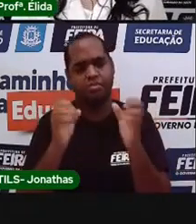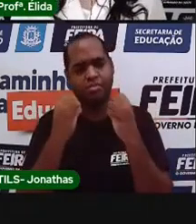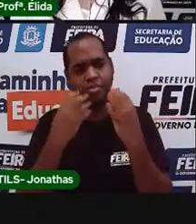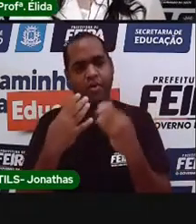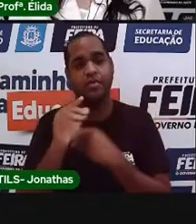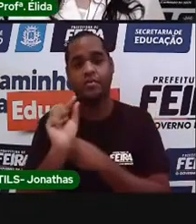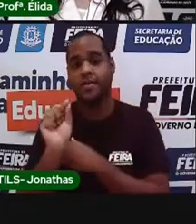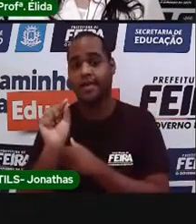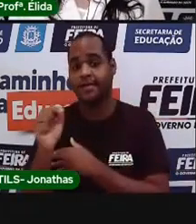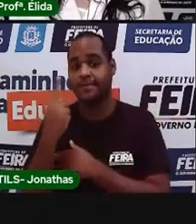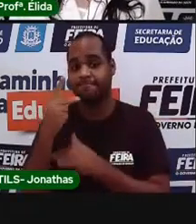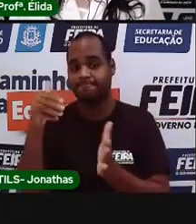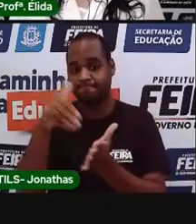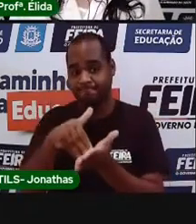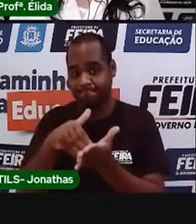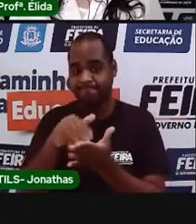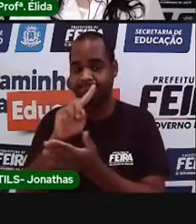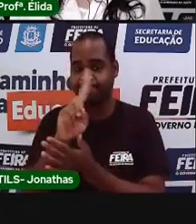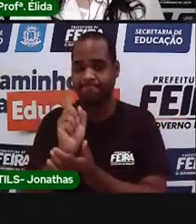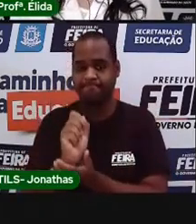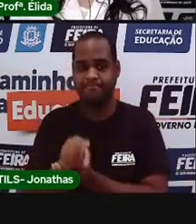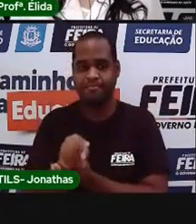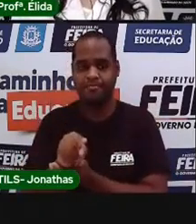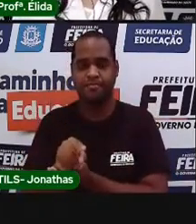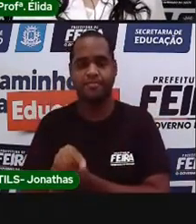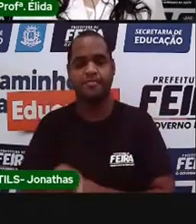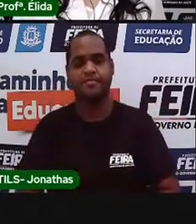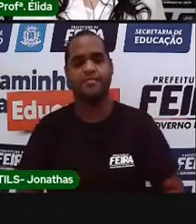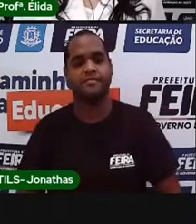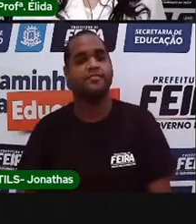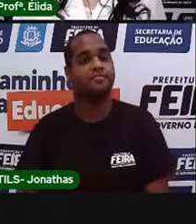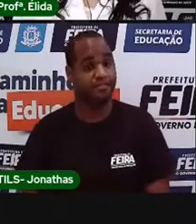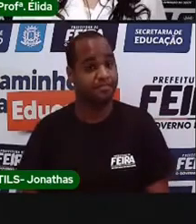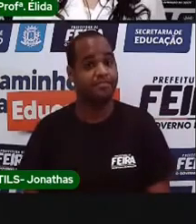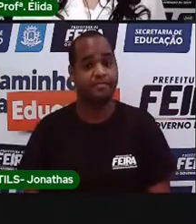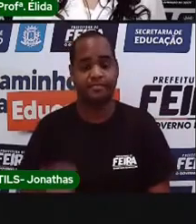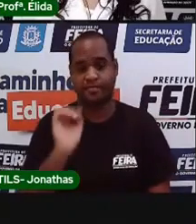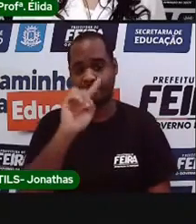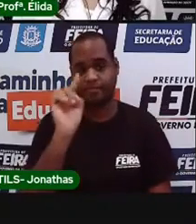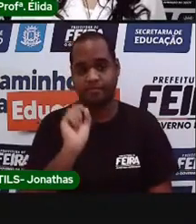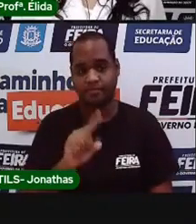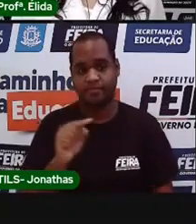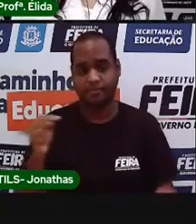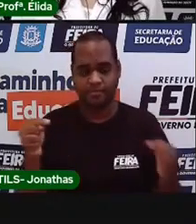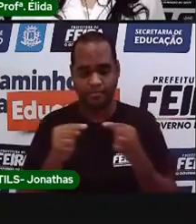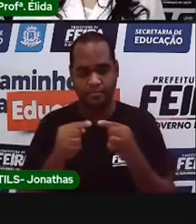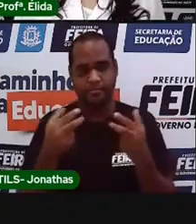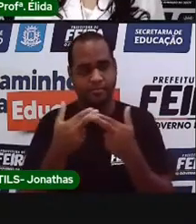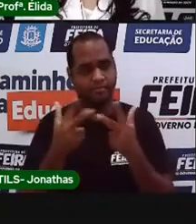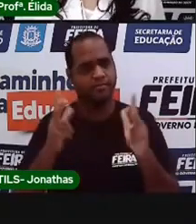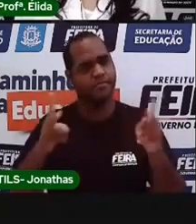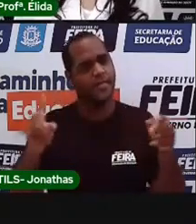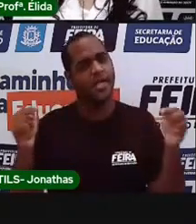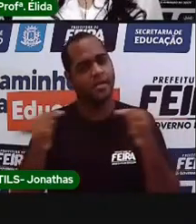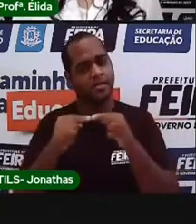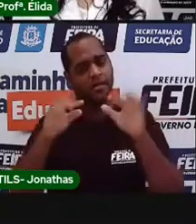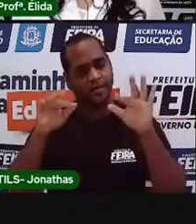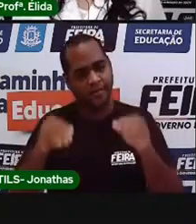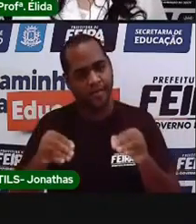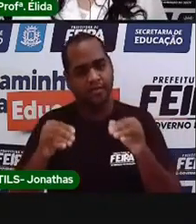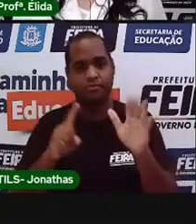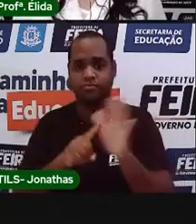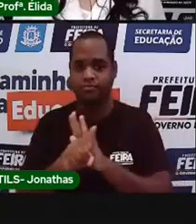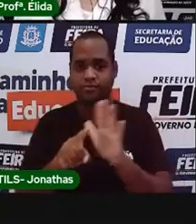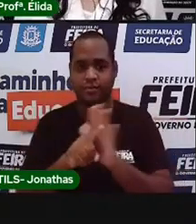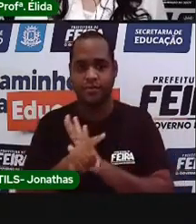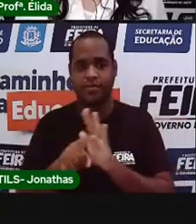é e elas terminam com a interrogação. Porque a interrogação sempre vai estar no final de uma pergunta. Nós